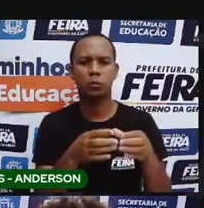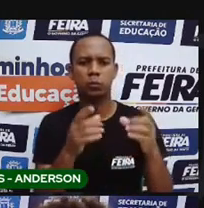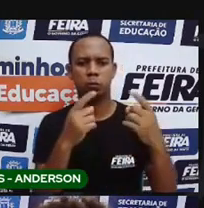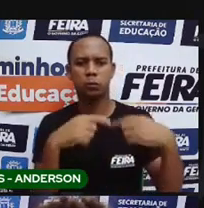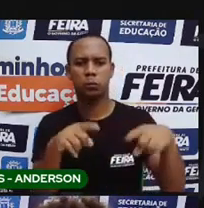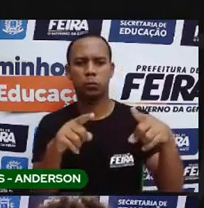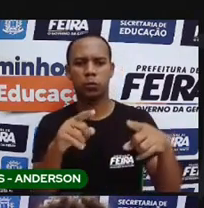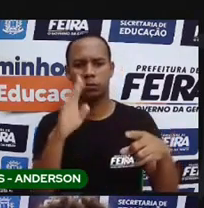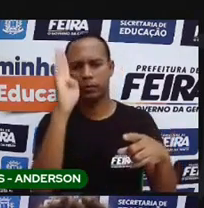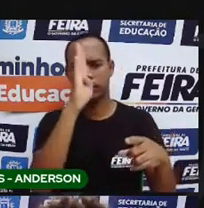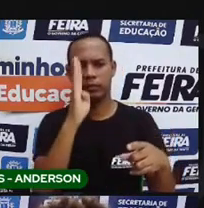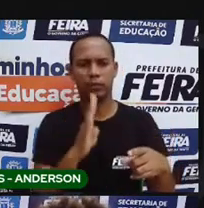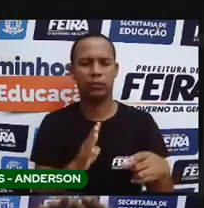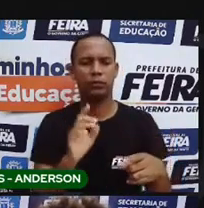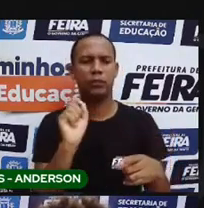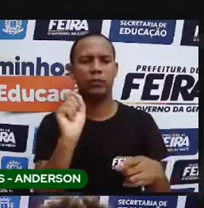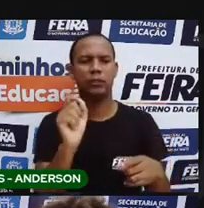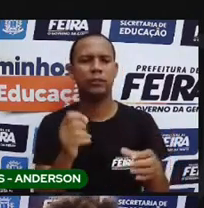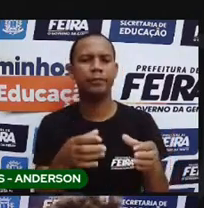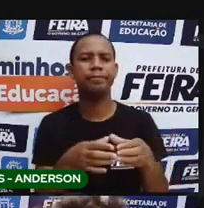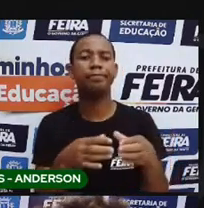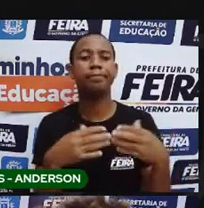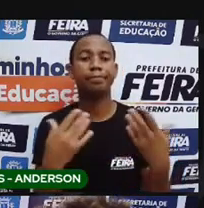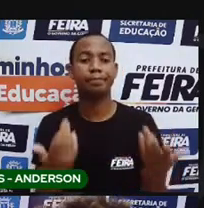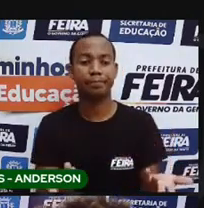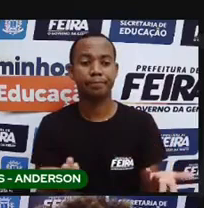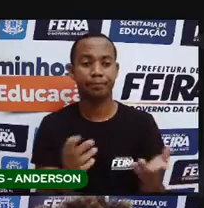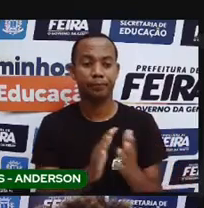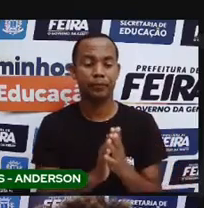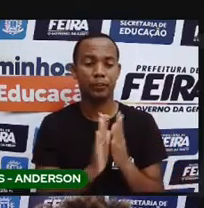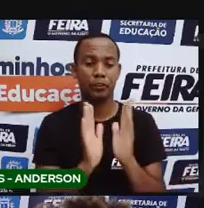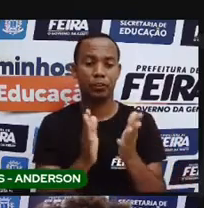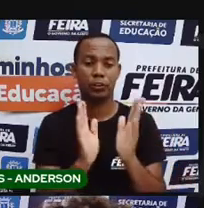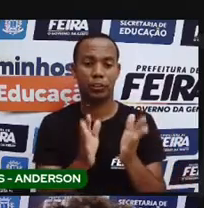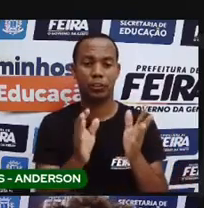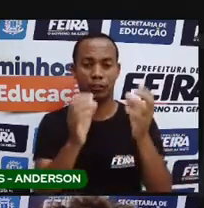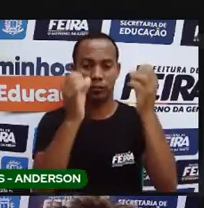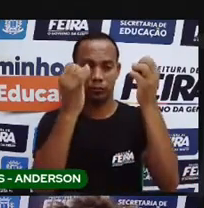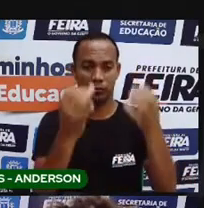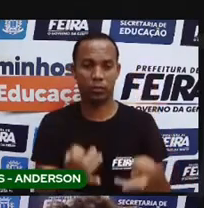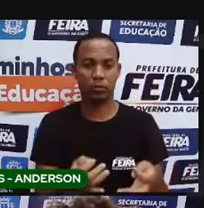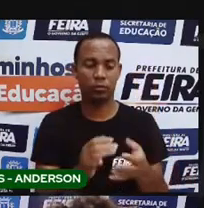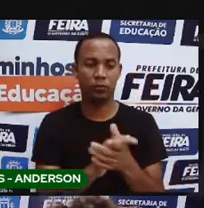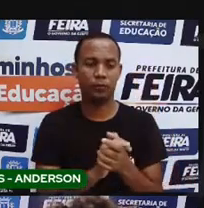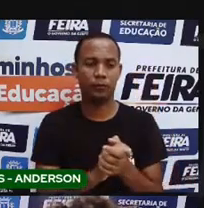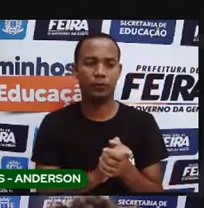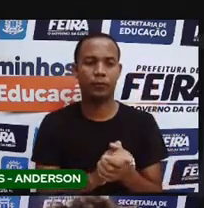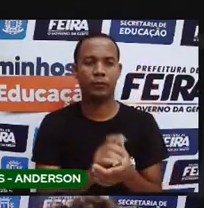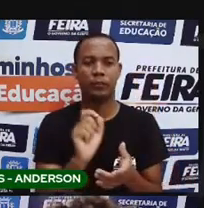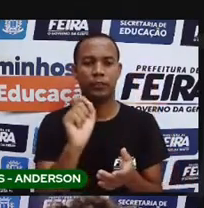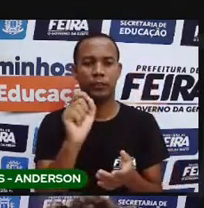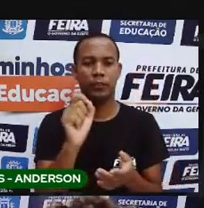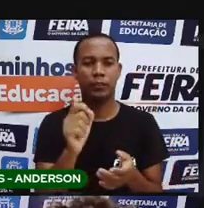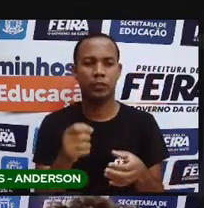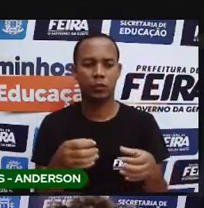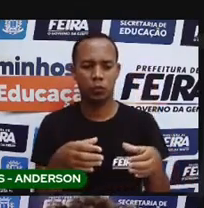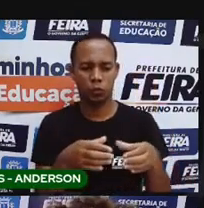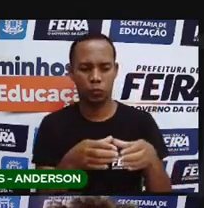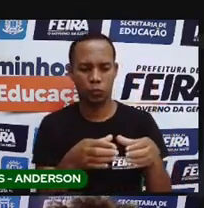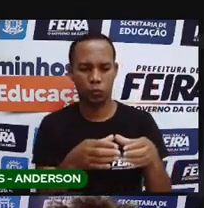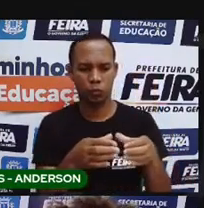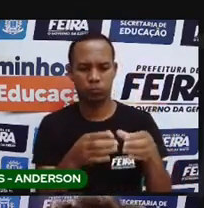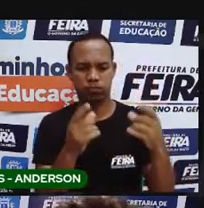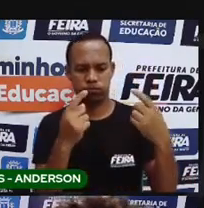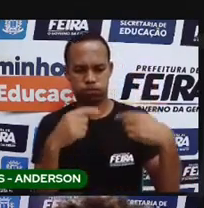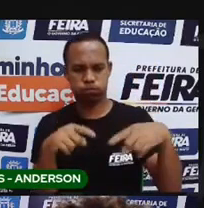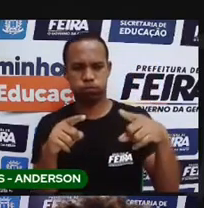quem foi a Pró já falou sobre ele aqui falou nessa aula quem liberou a invasão portuguesa no